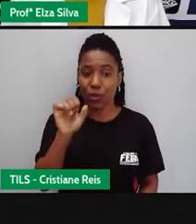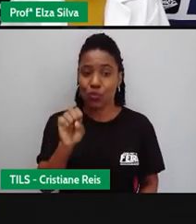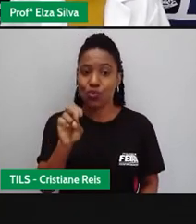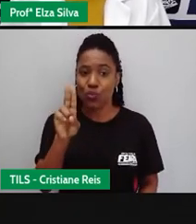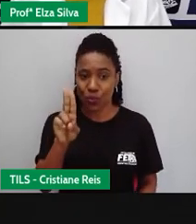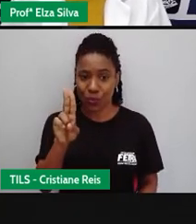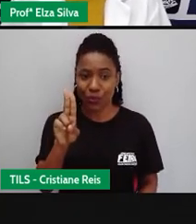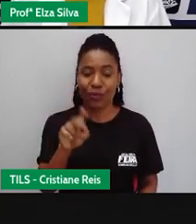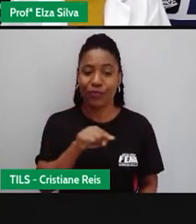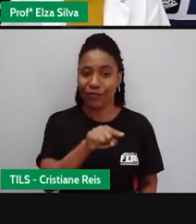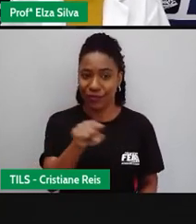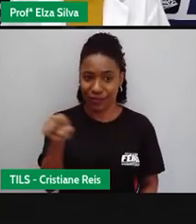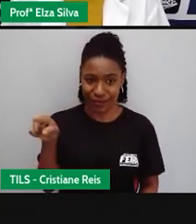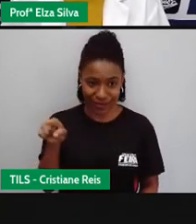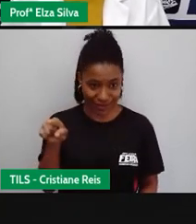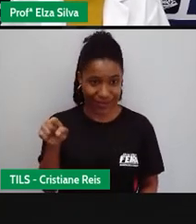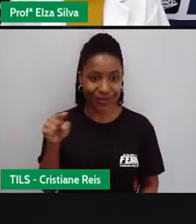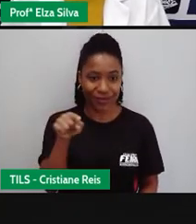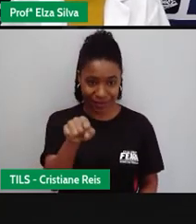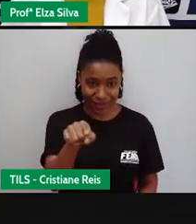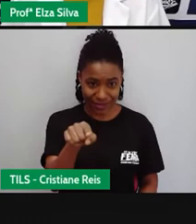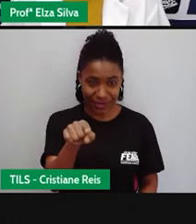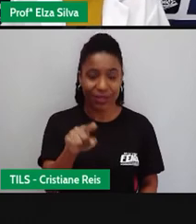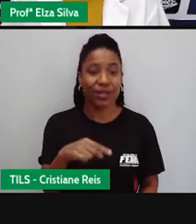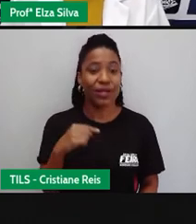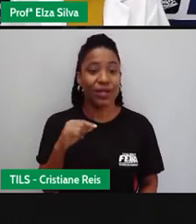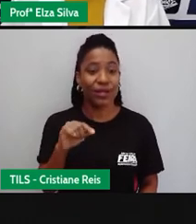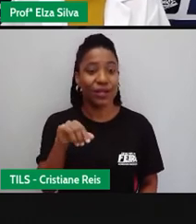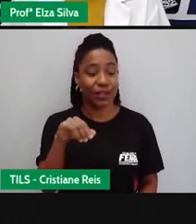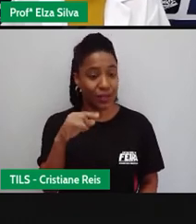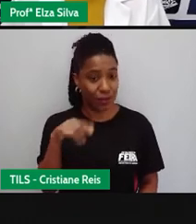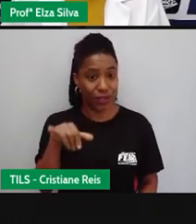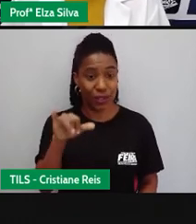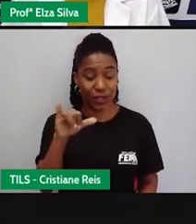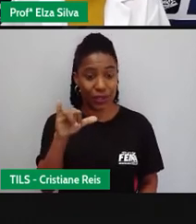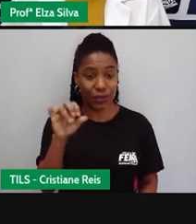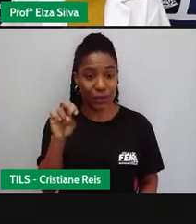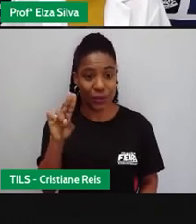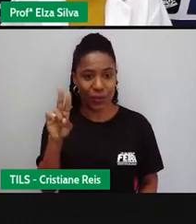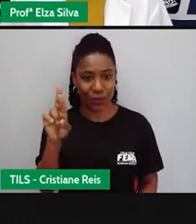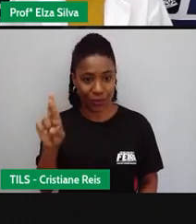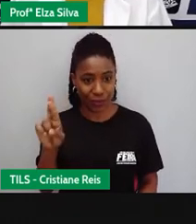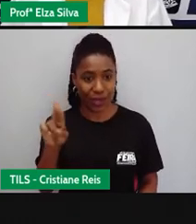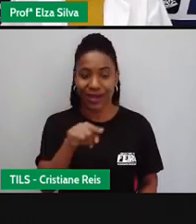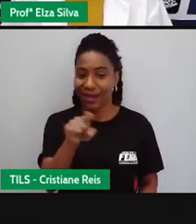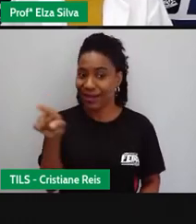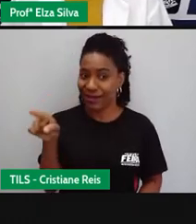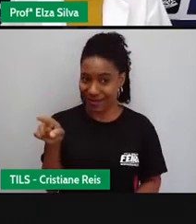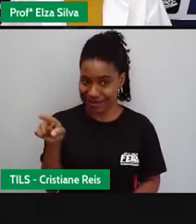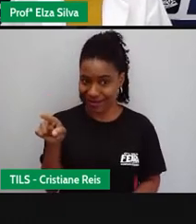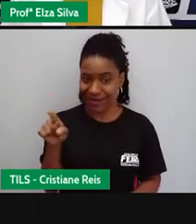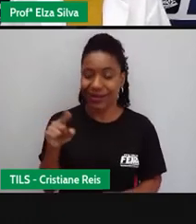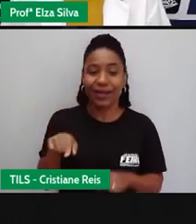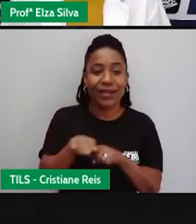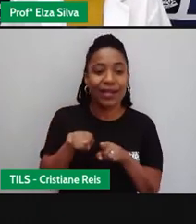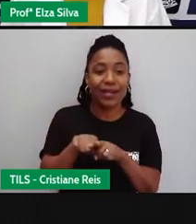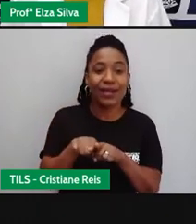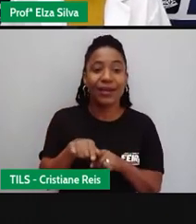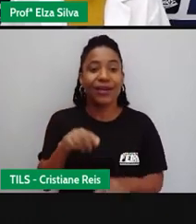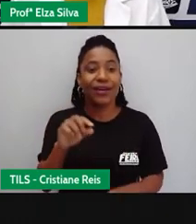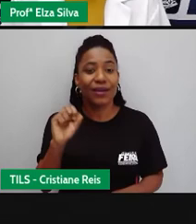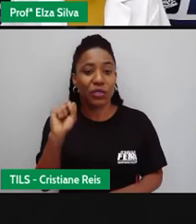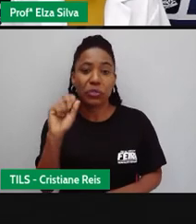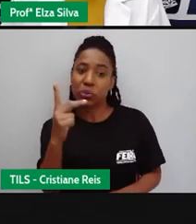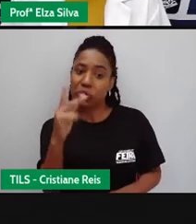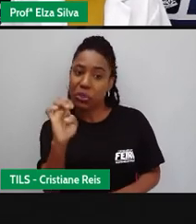we, and they, they, they are. Quando eu, então, utilizarei